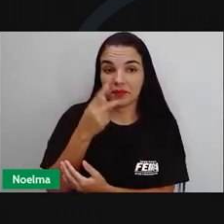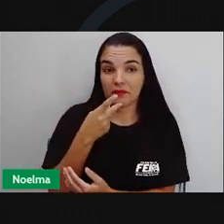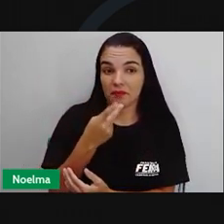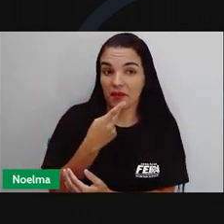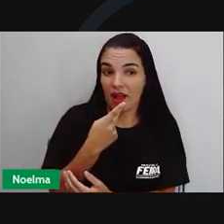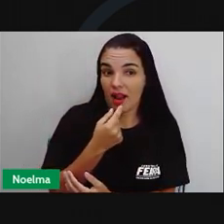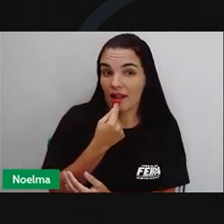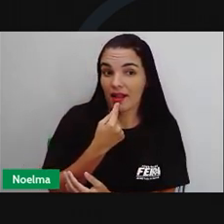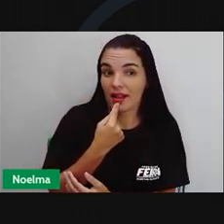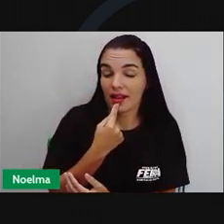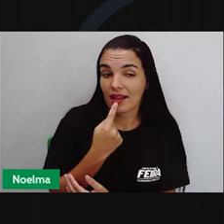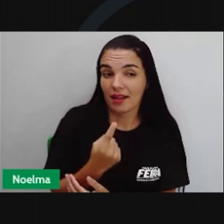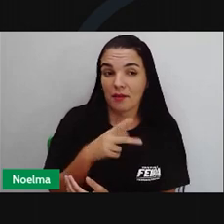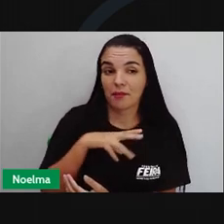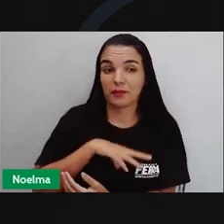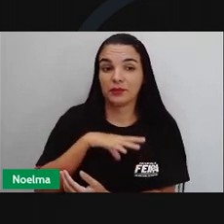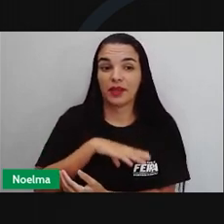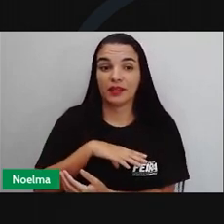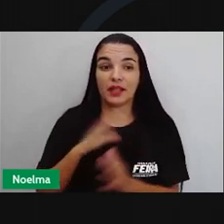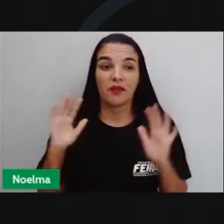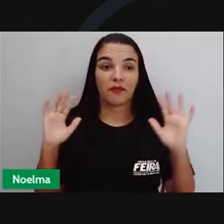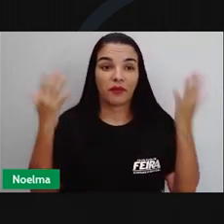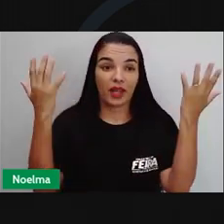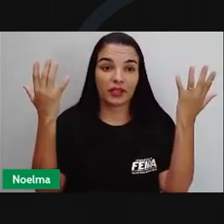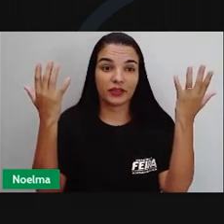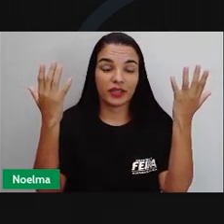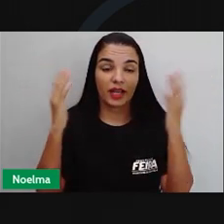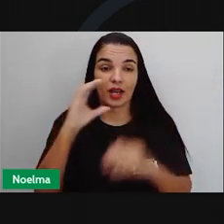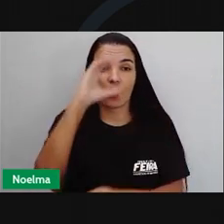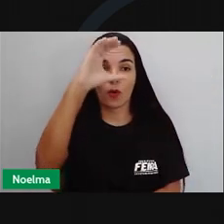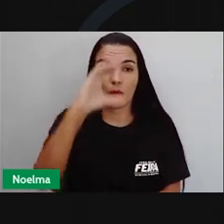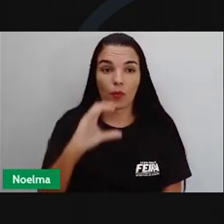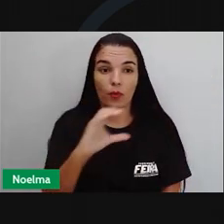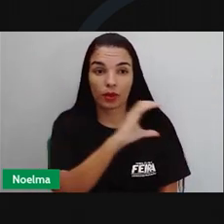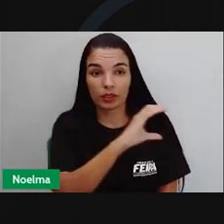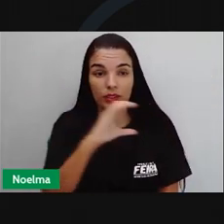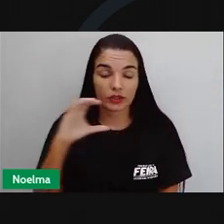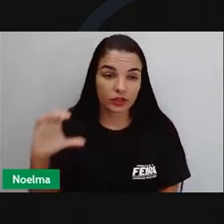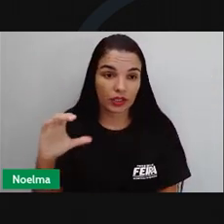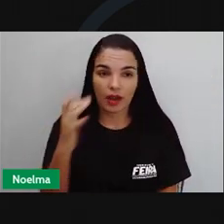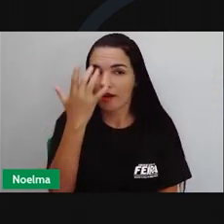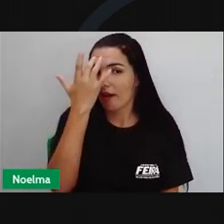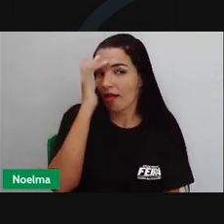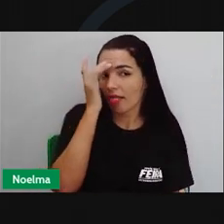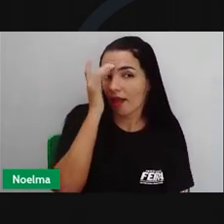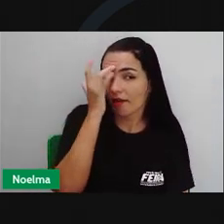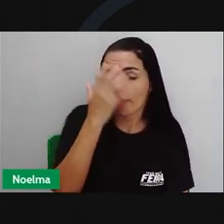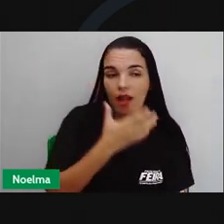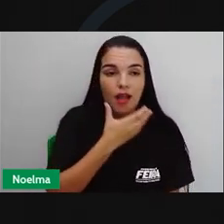cristianismo e alguns festejos, como as festas juninas, o natal, o carnaval e o folclore.